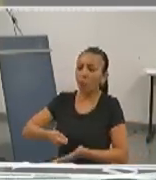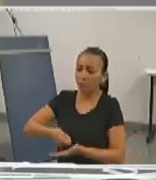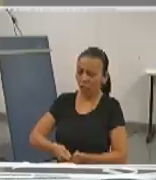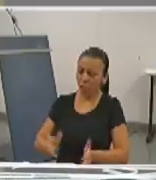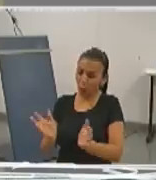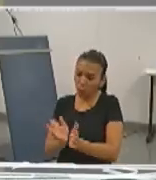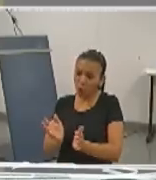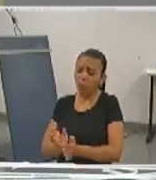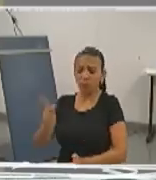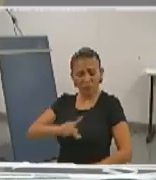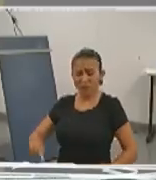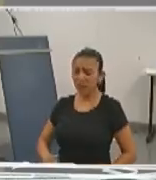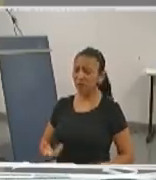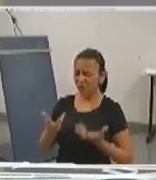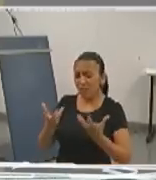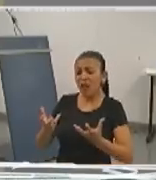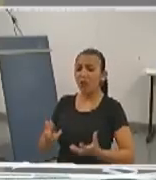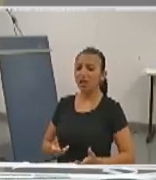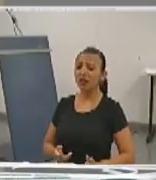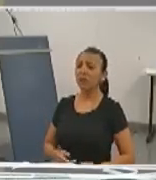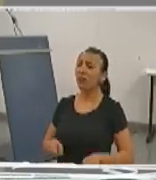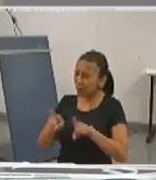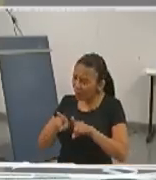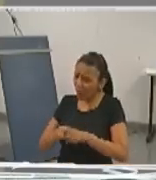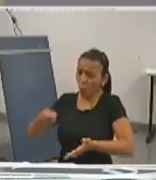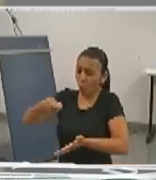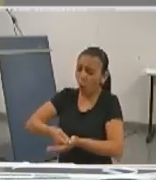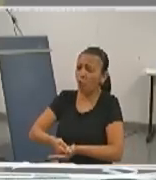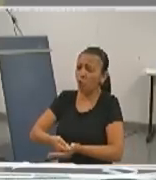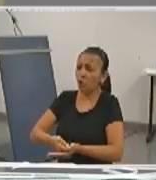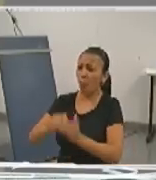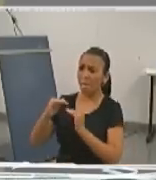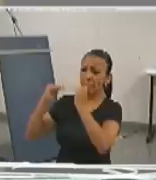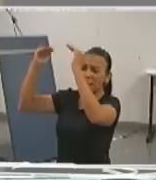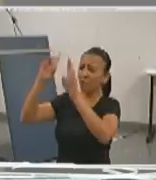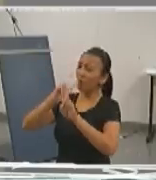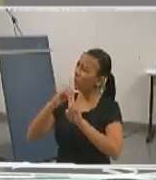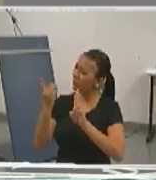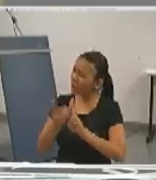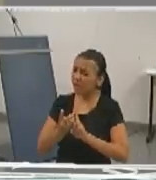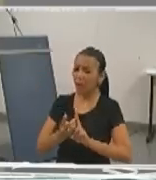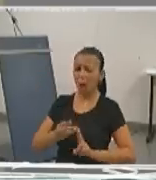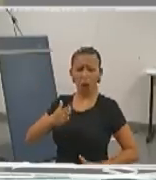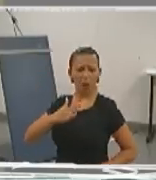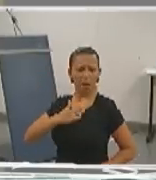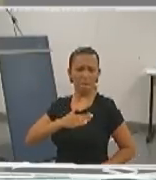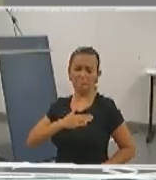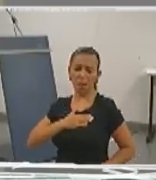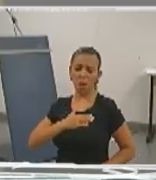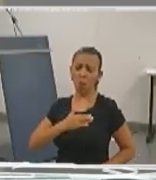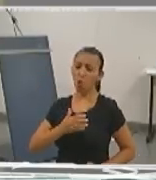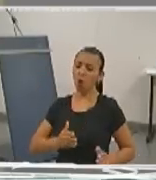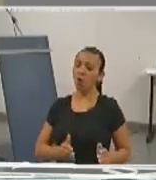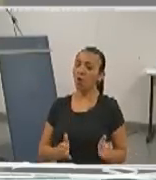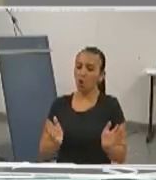defendo, acima de tudo, a UFGD. E não é com discurso vazio, meu partido é a UFGD.